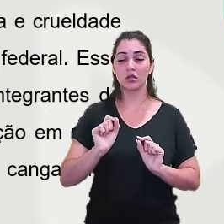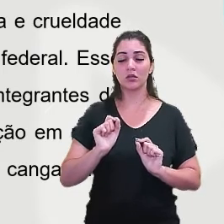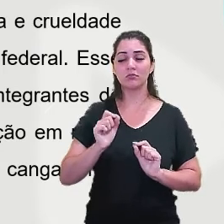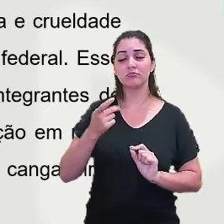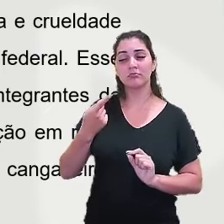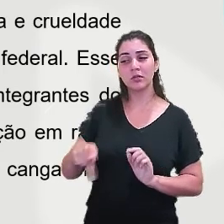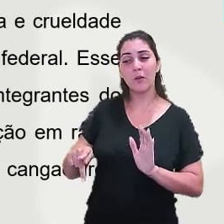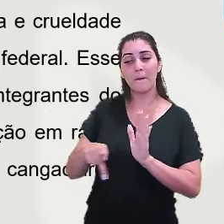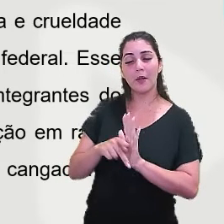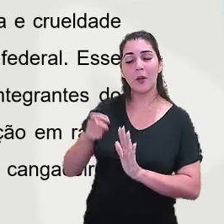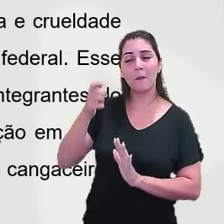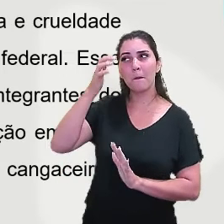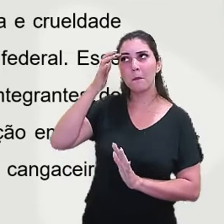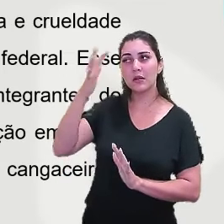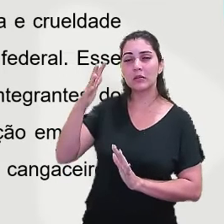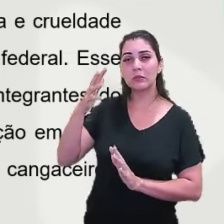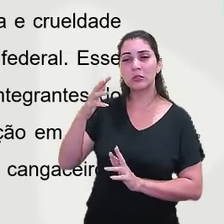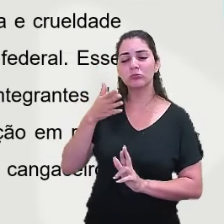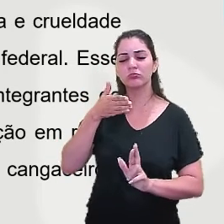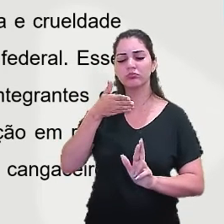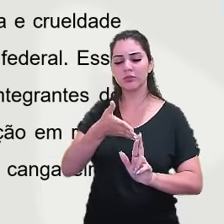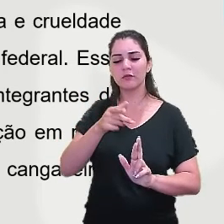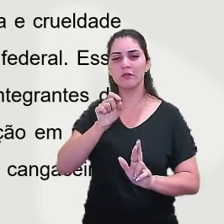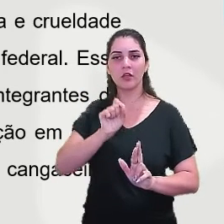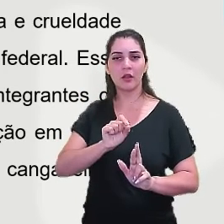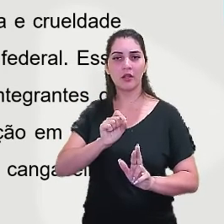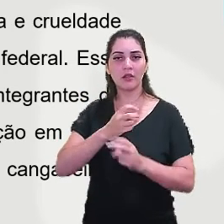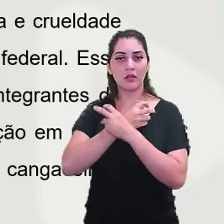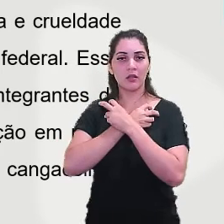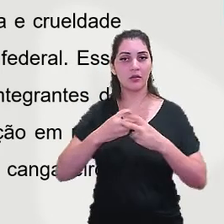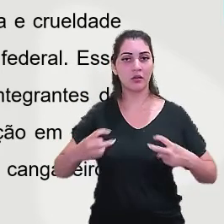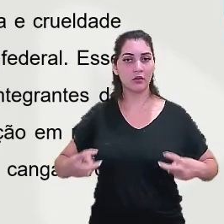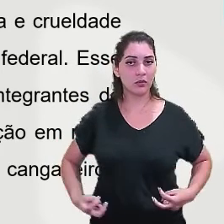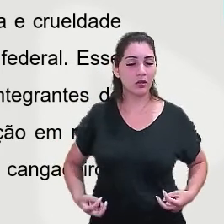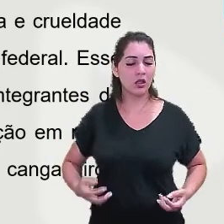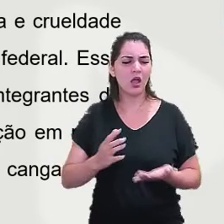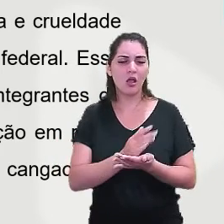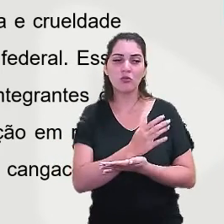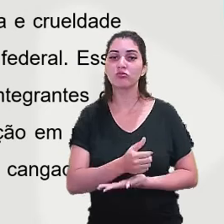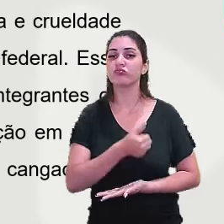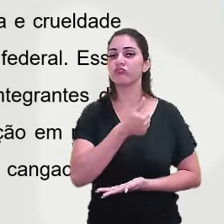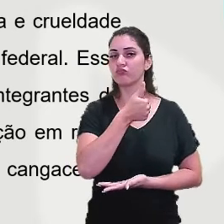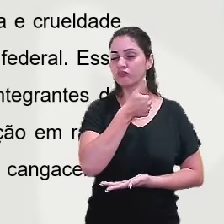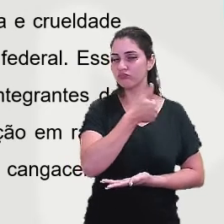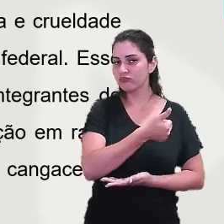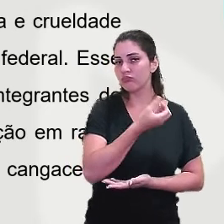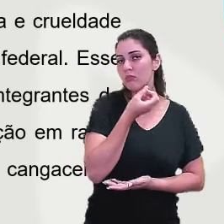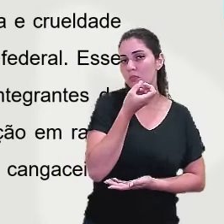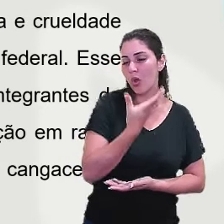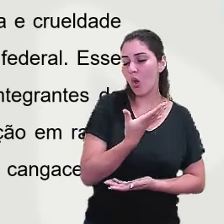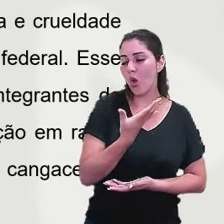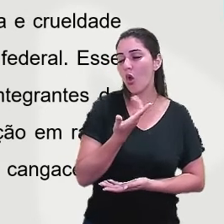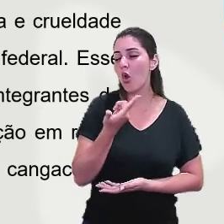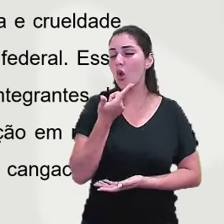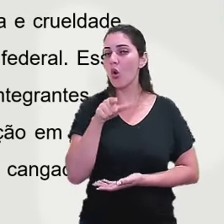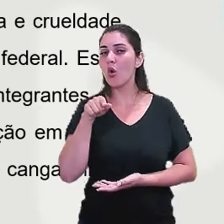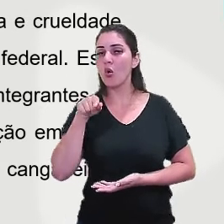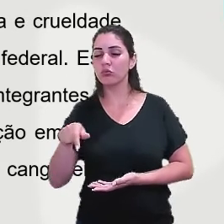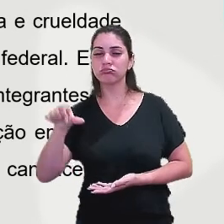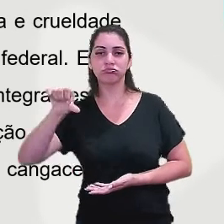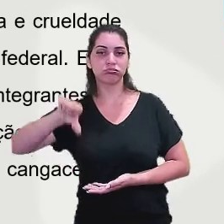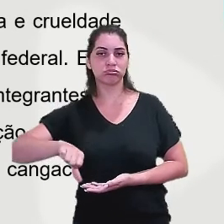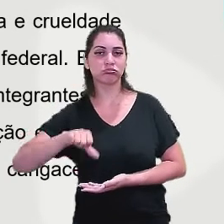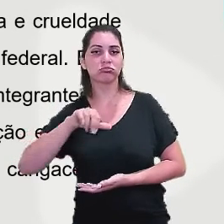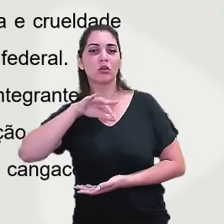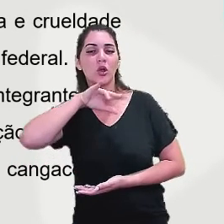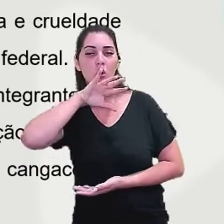pensamento referente ao cangaço, como eu já tinha dito, uns positivos e outros negativos, mas cada um tinha a sua visão.